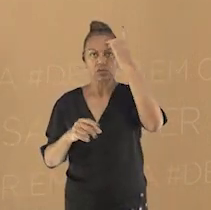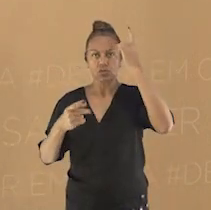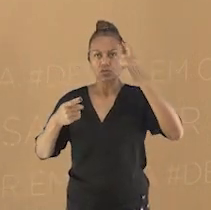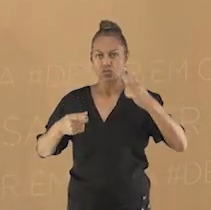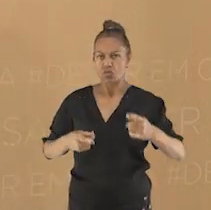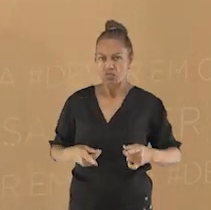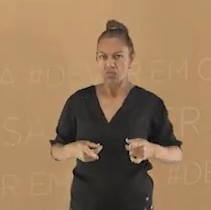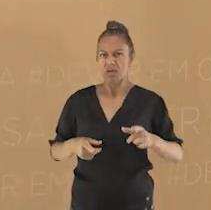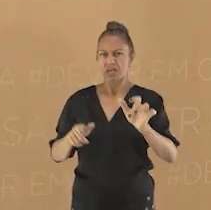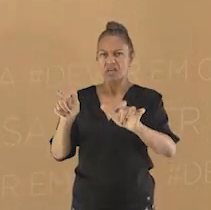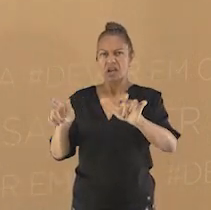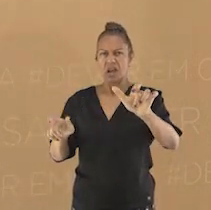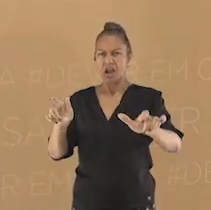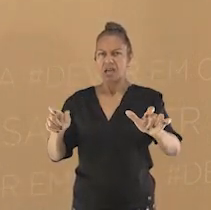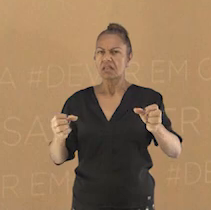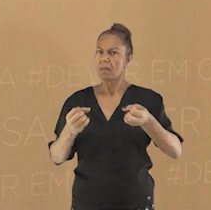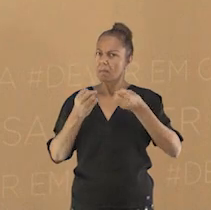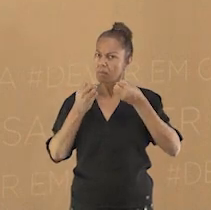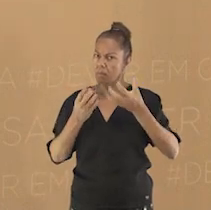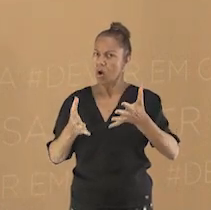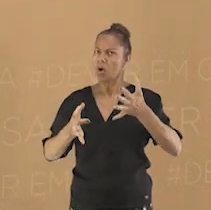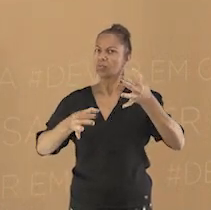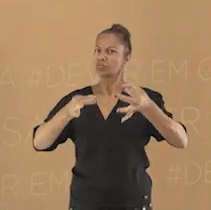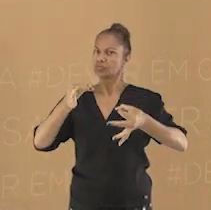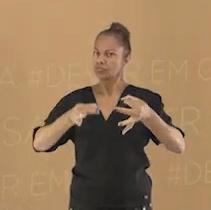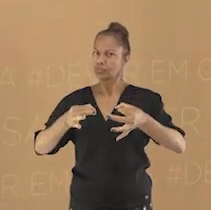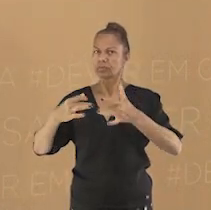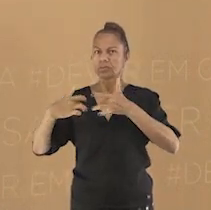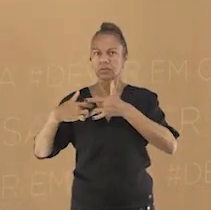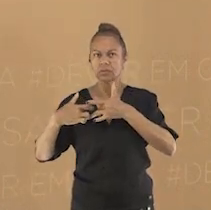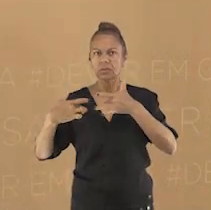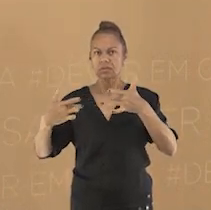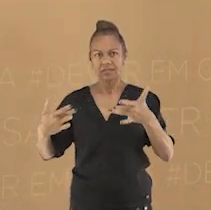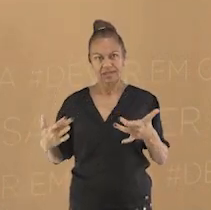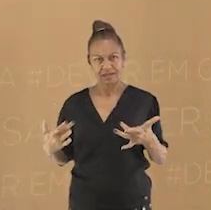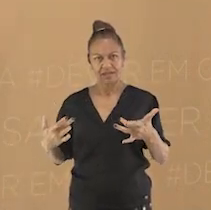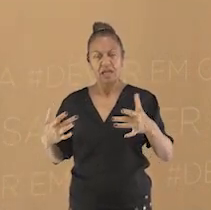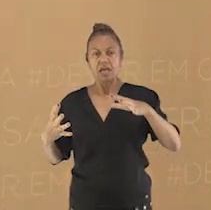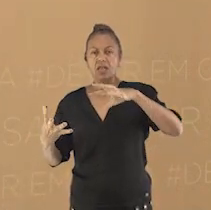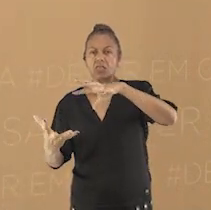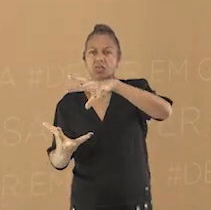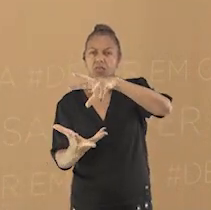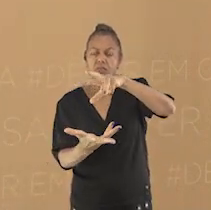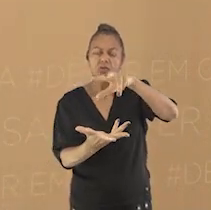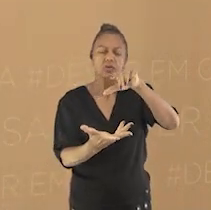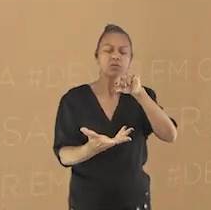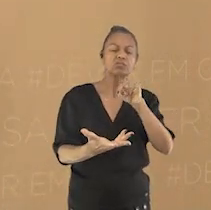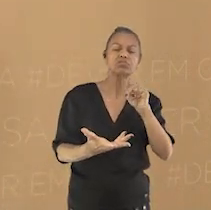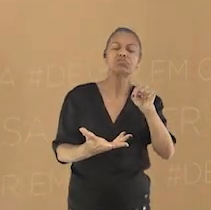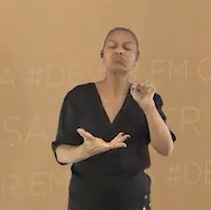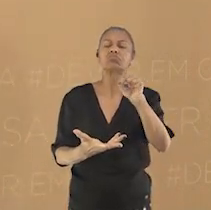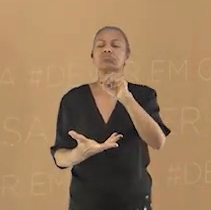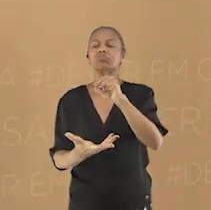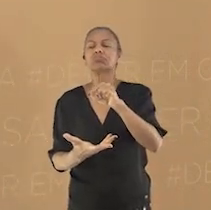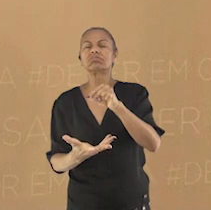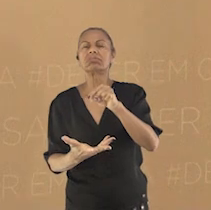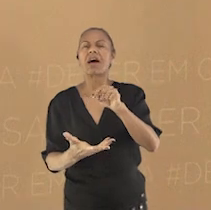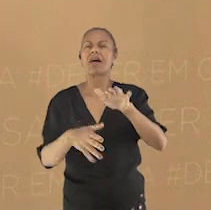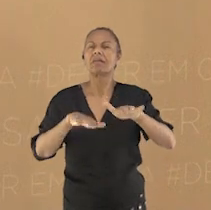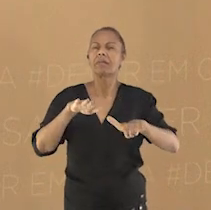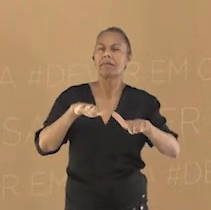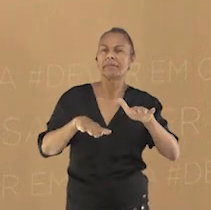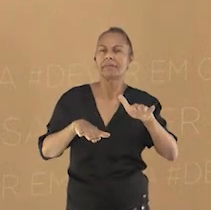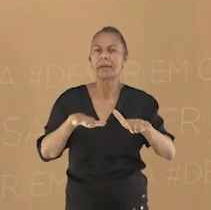disso, em cada região do planeta, alguns textos são mais acessíveis do que os outros. Logo, alguns